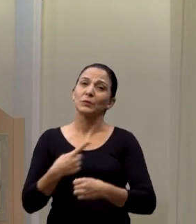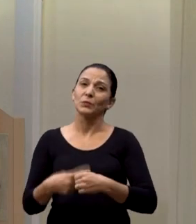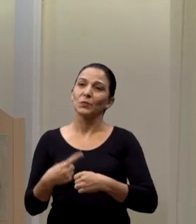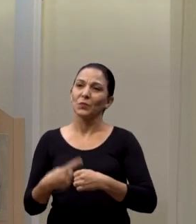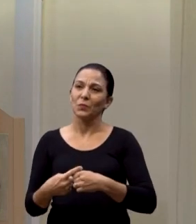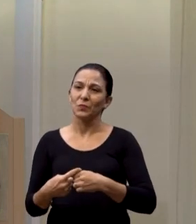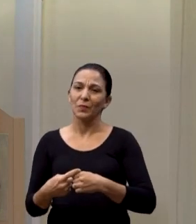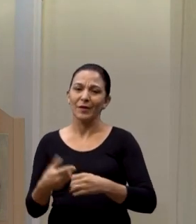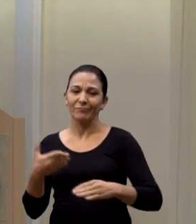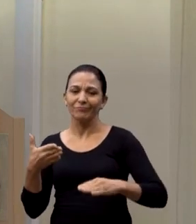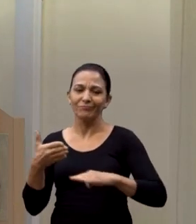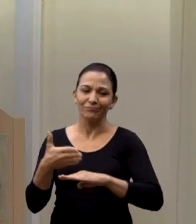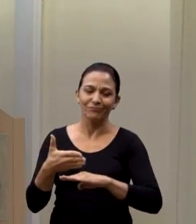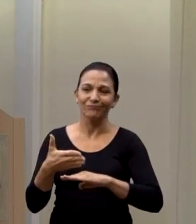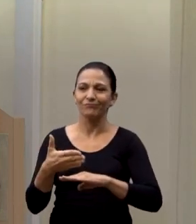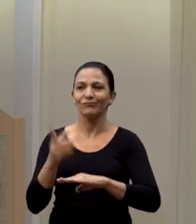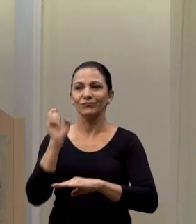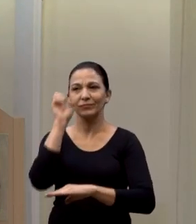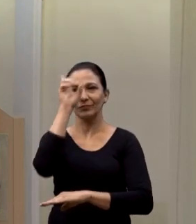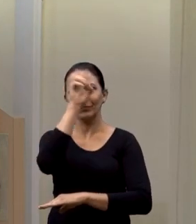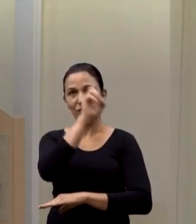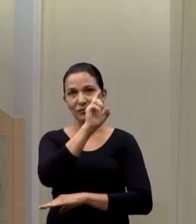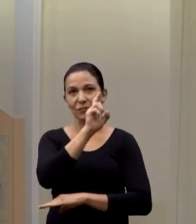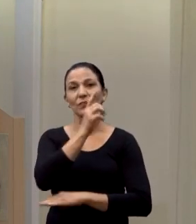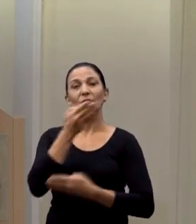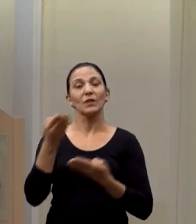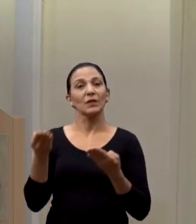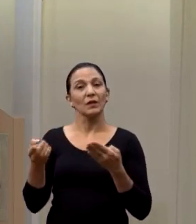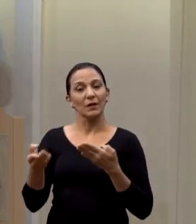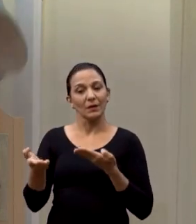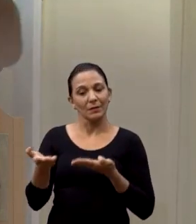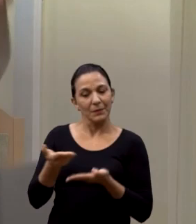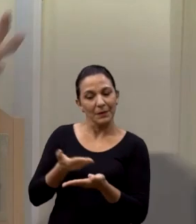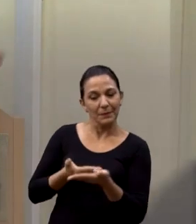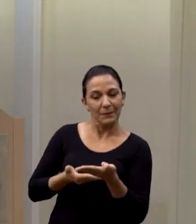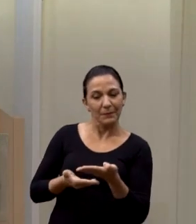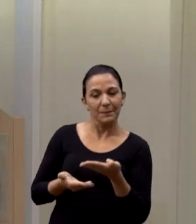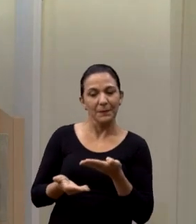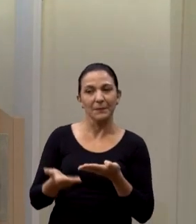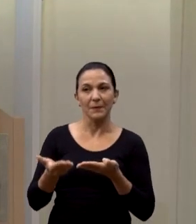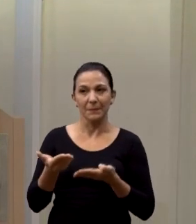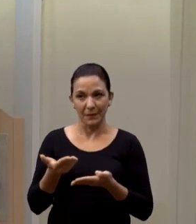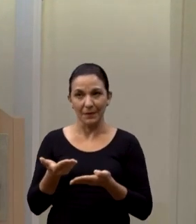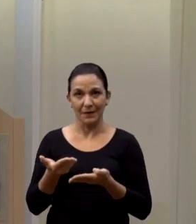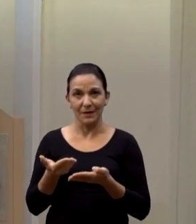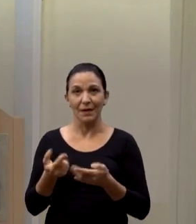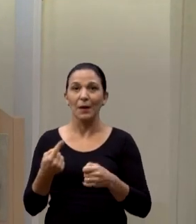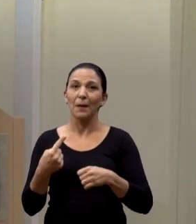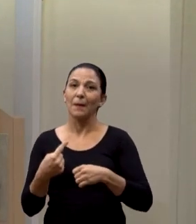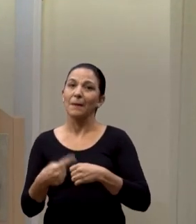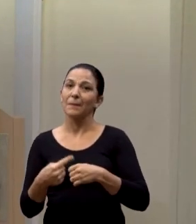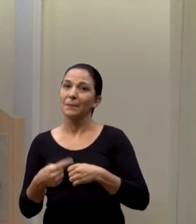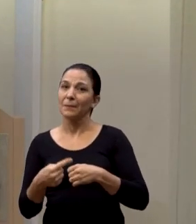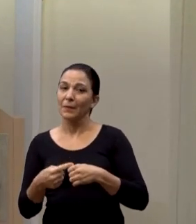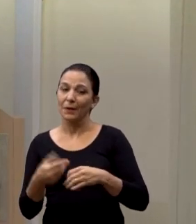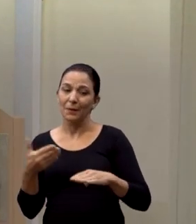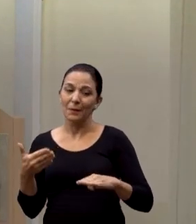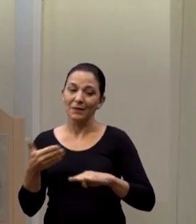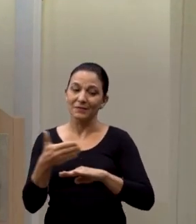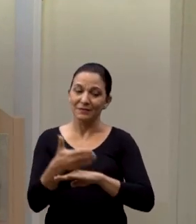não indo até esse espaço. Então, gente articulou junto ao gabinete e tal para que a fizesse uma mini prefeitura nos bairros lá.